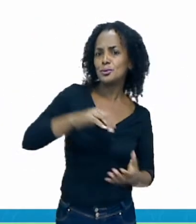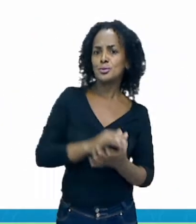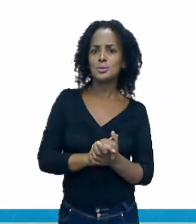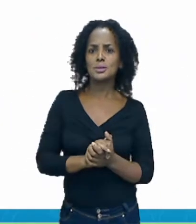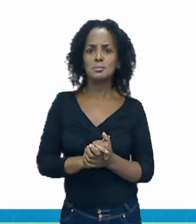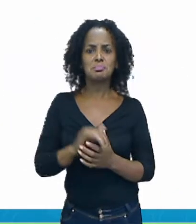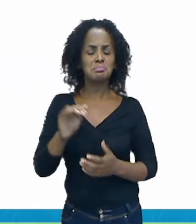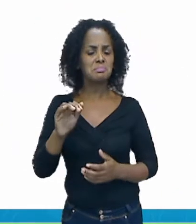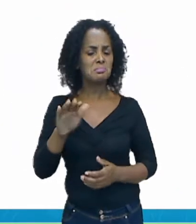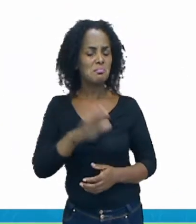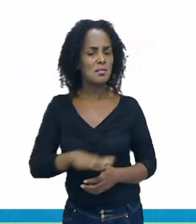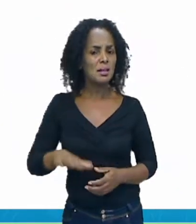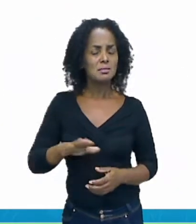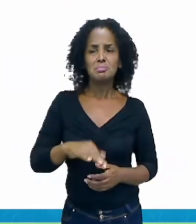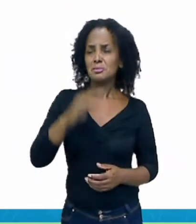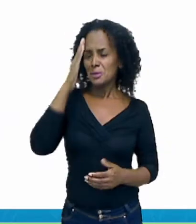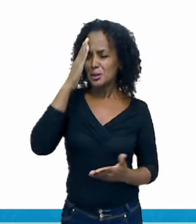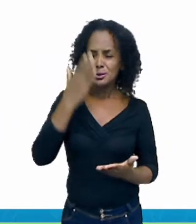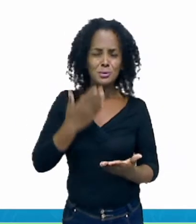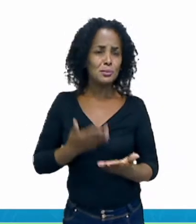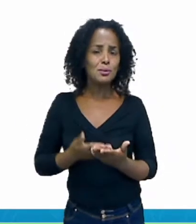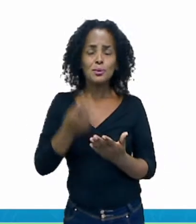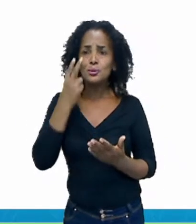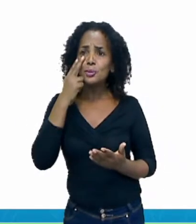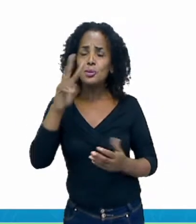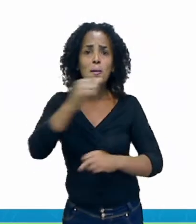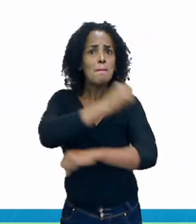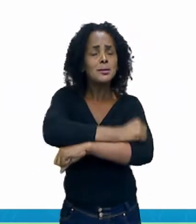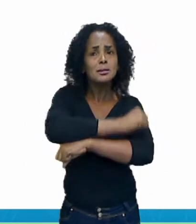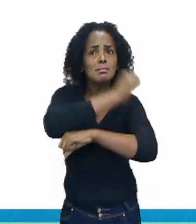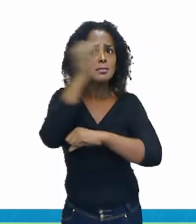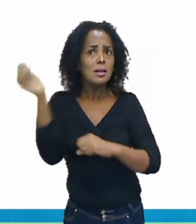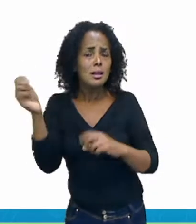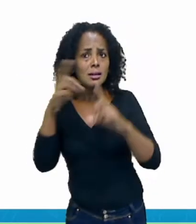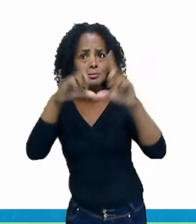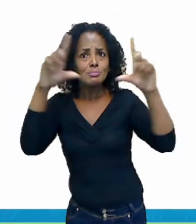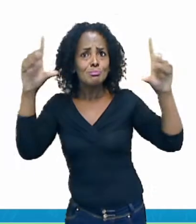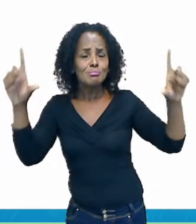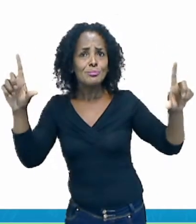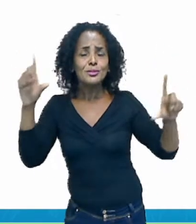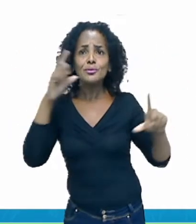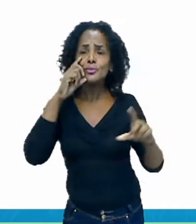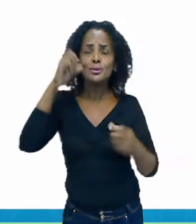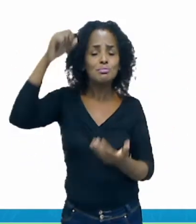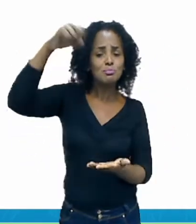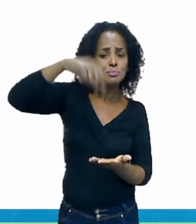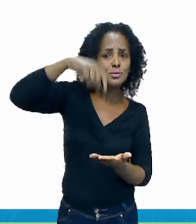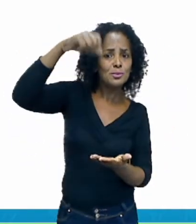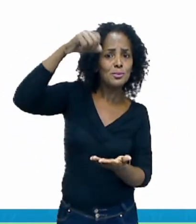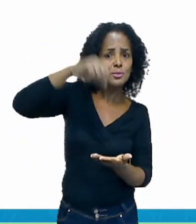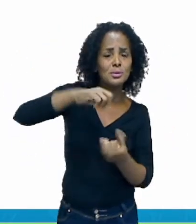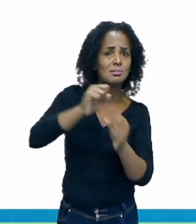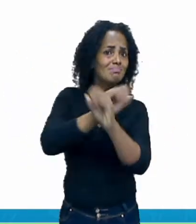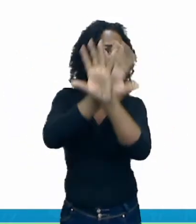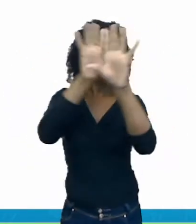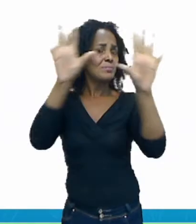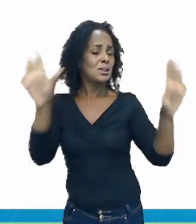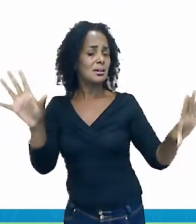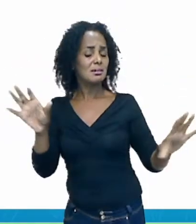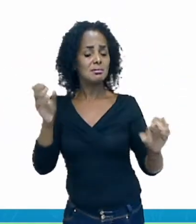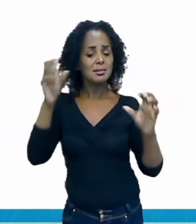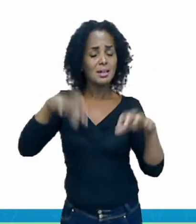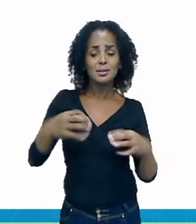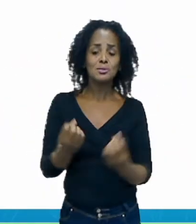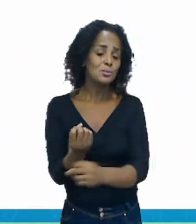Alice não acreditou quando olhou pela janela e viu gotas transparentes caindo no jardim.